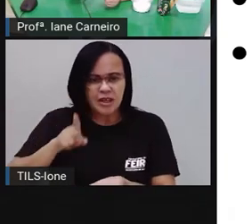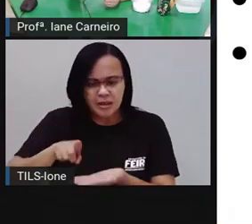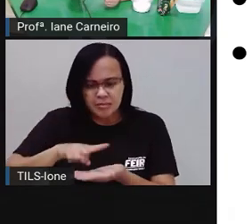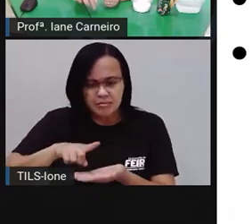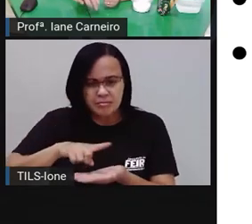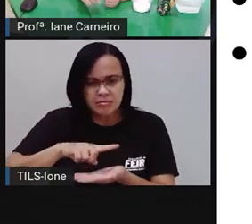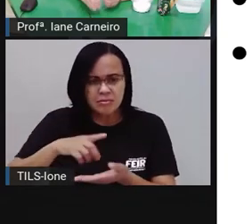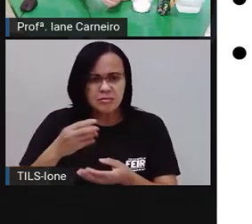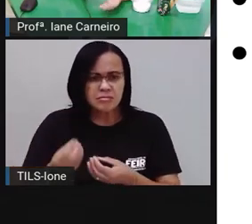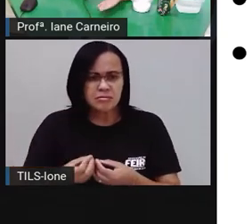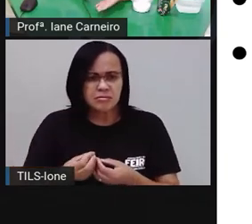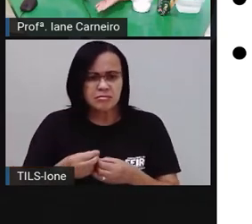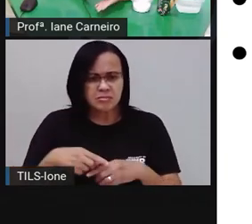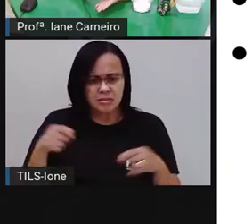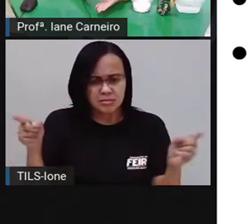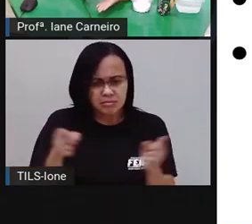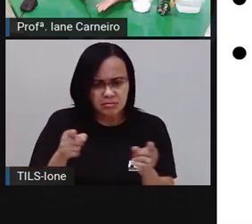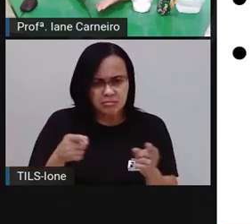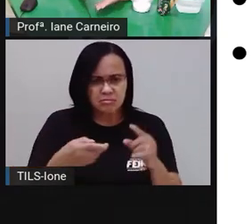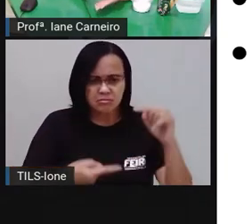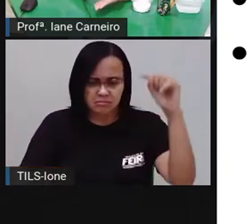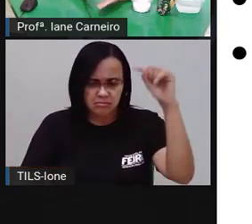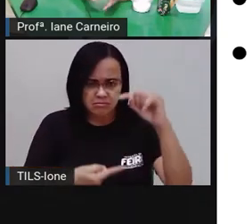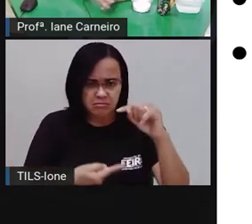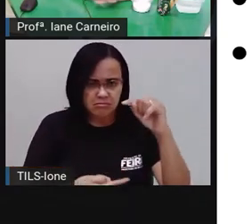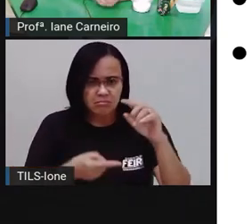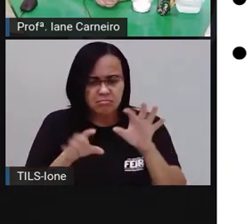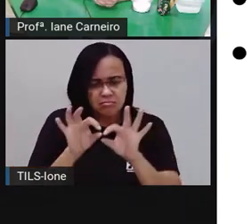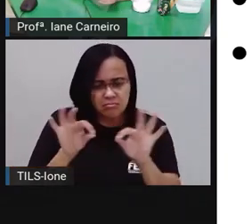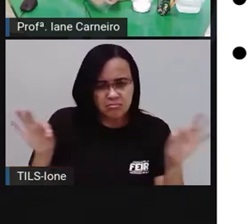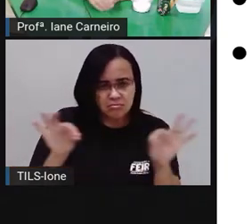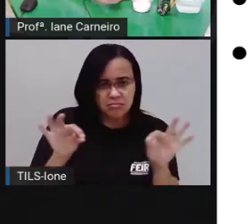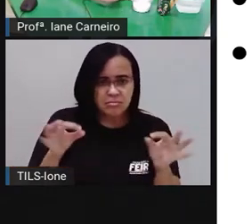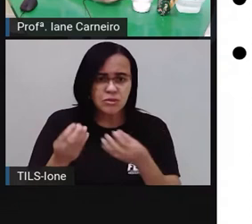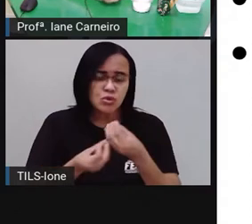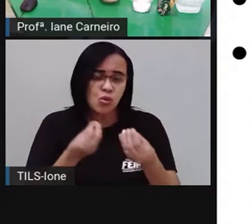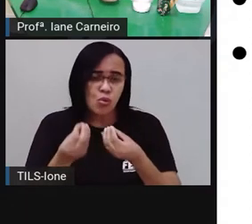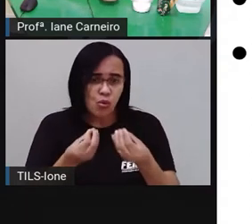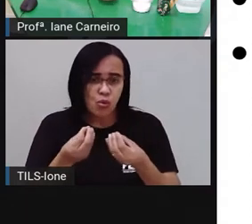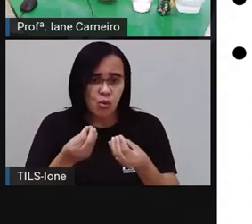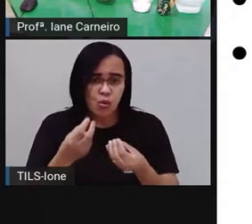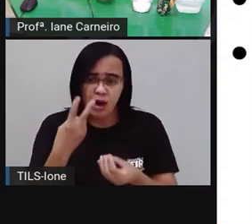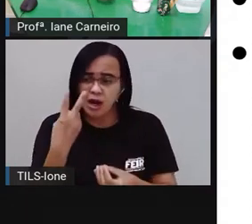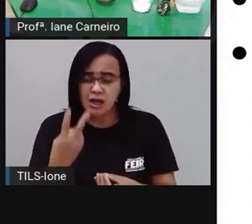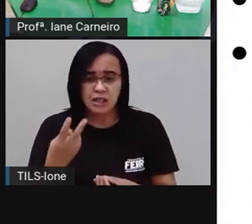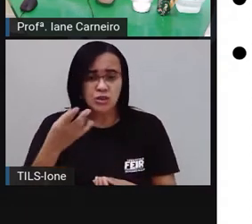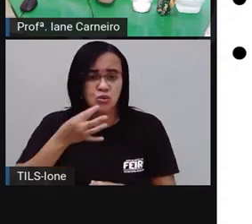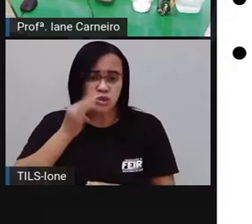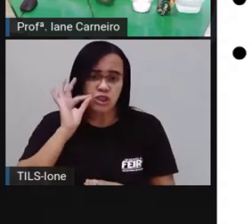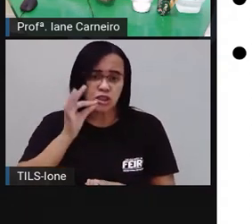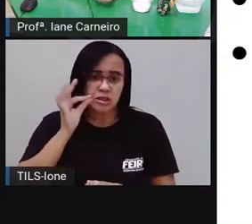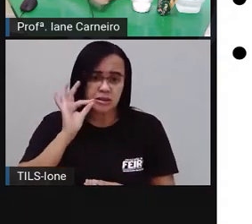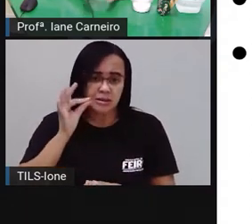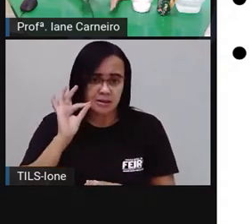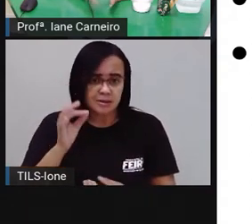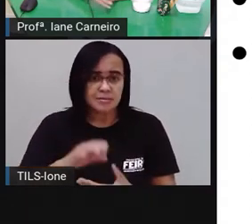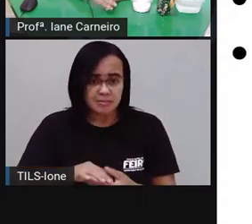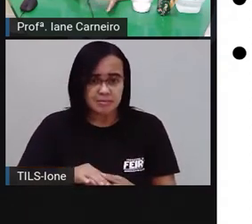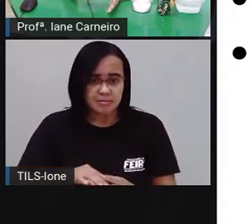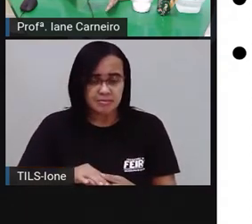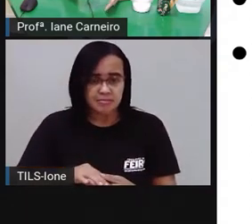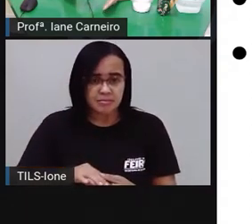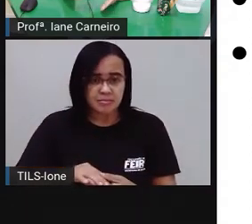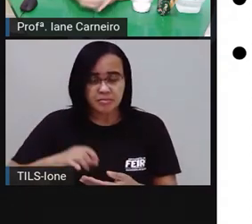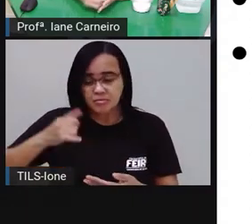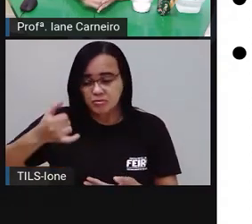em medida mesmo, na unidade de medida em gramas, equivale a essas duas xícaras de farinha de milho, tá certo? Então, nós vamos